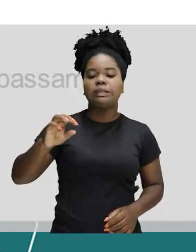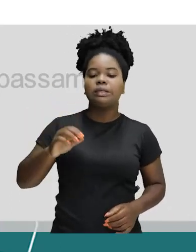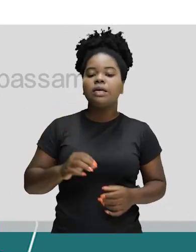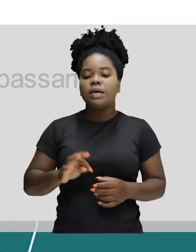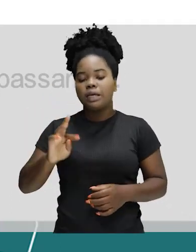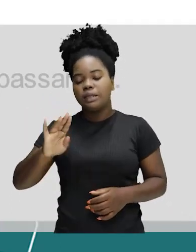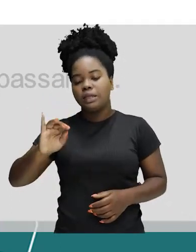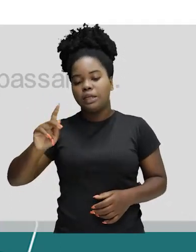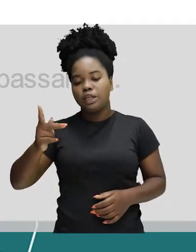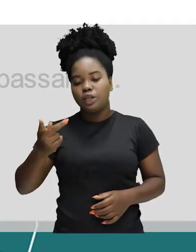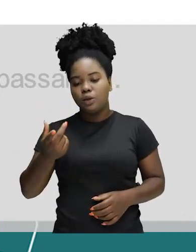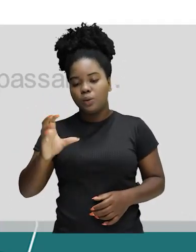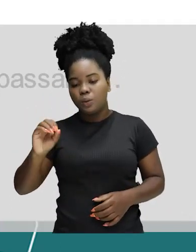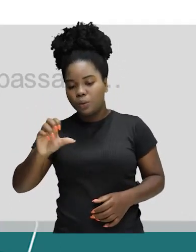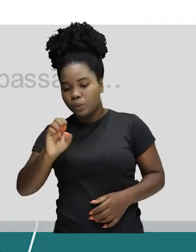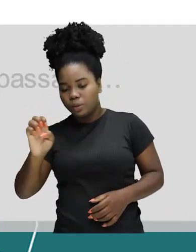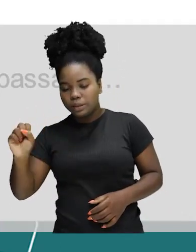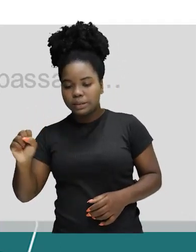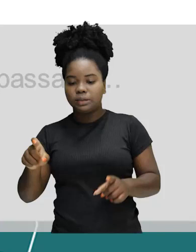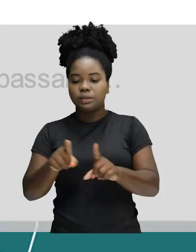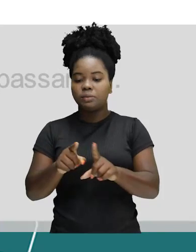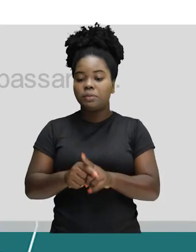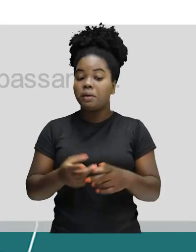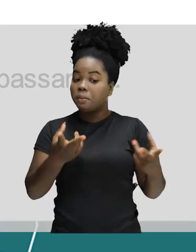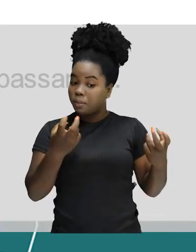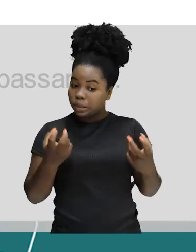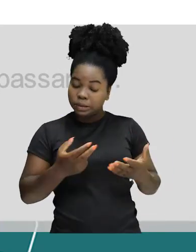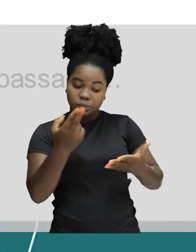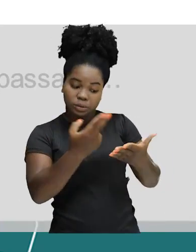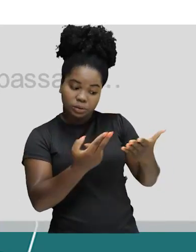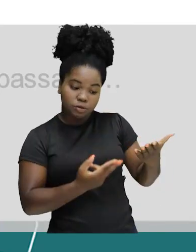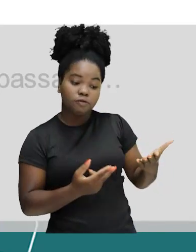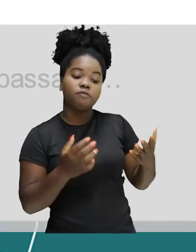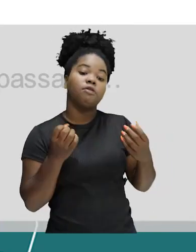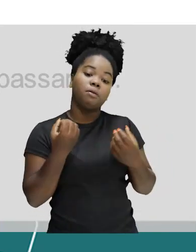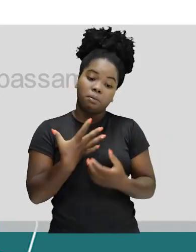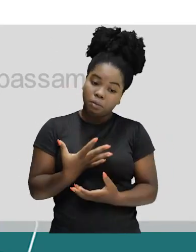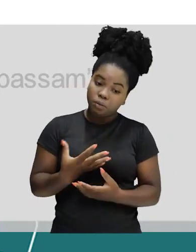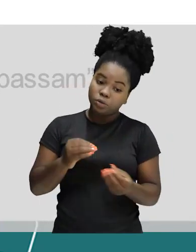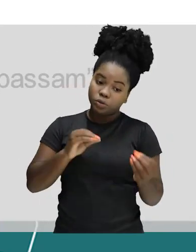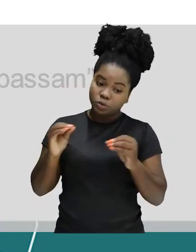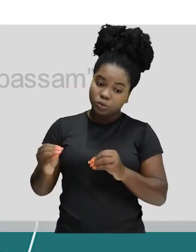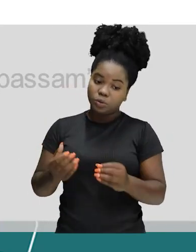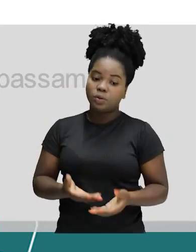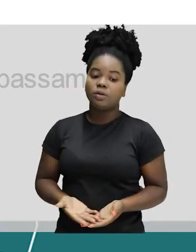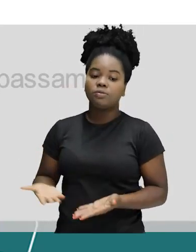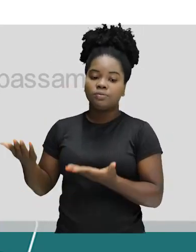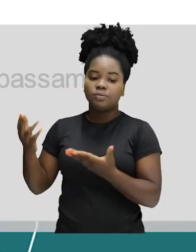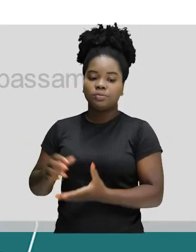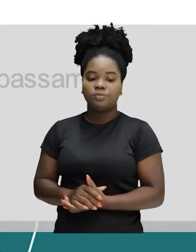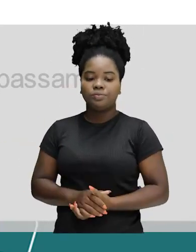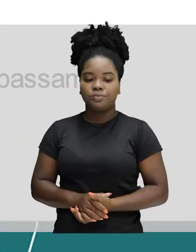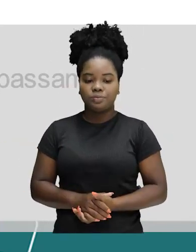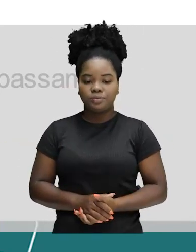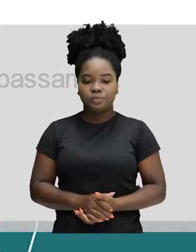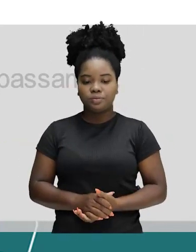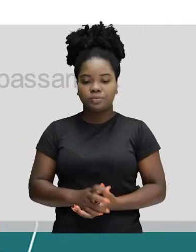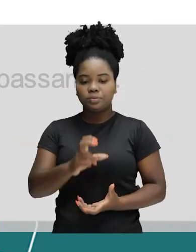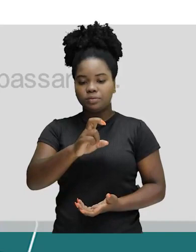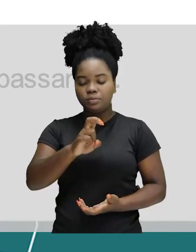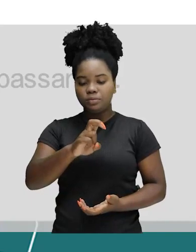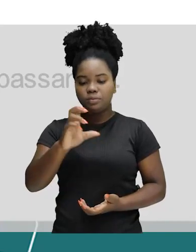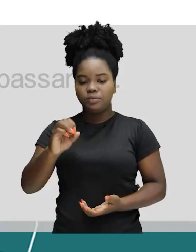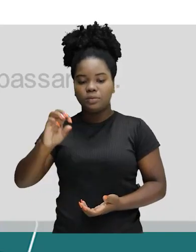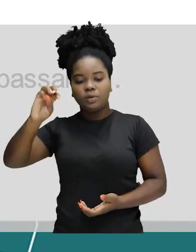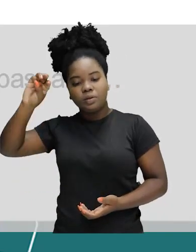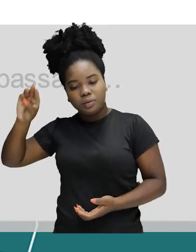escrevê-los? Observe se sua redação ficará bonita se você colocar daquela forma. Olhem lá como está escrito. 50 milhões de